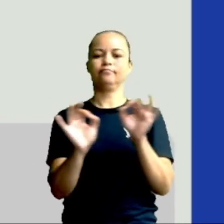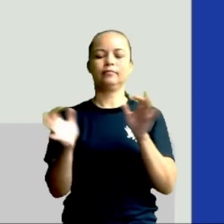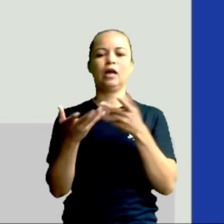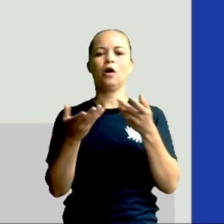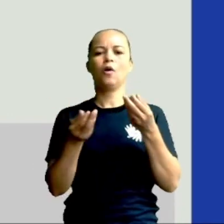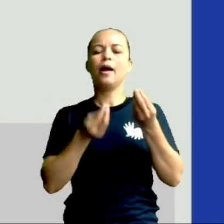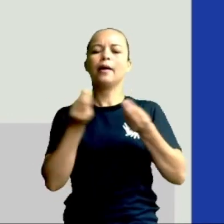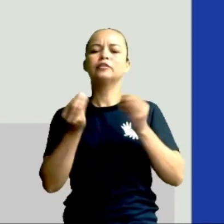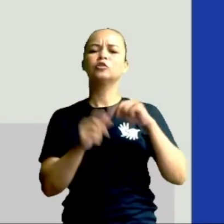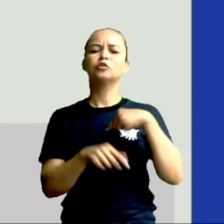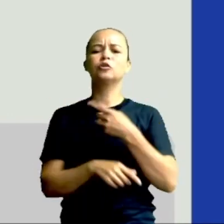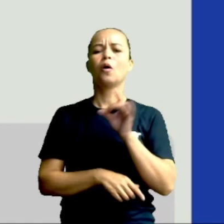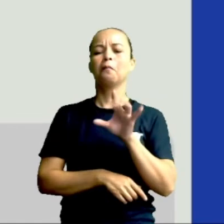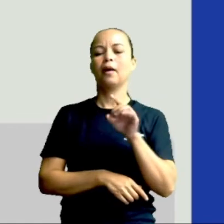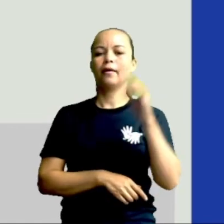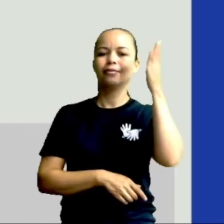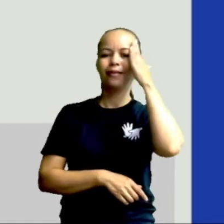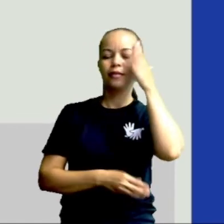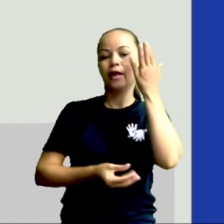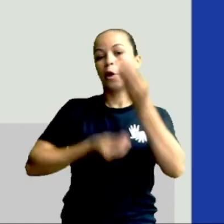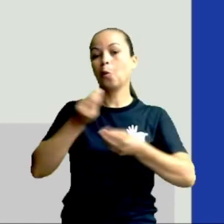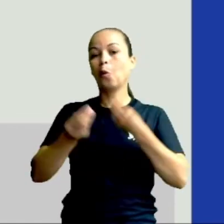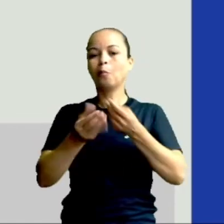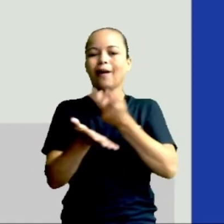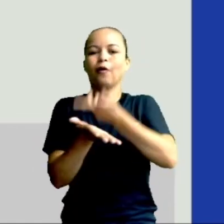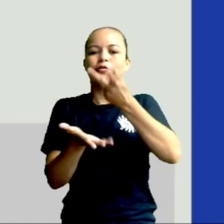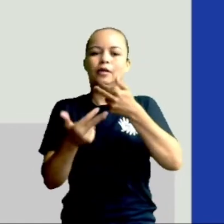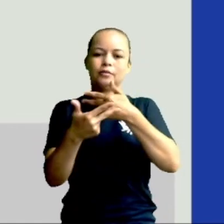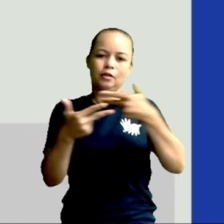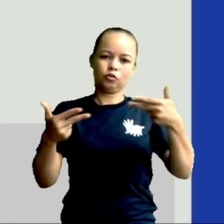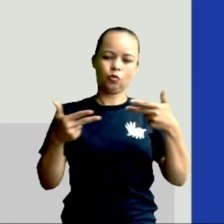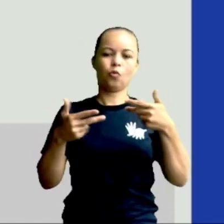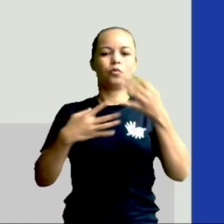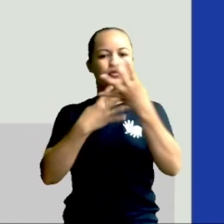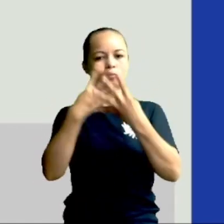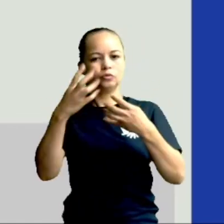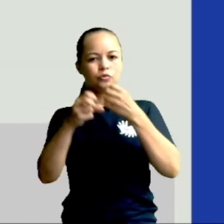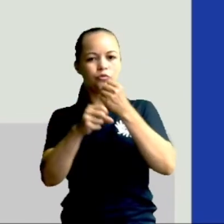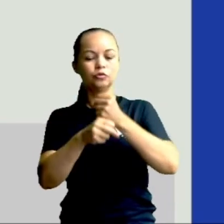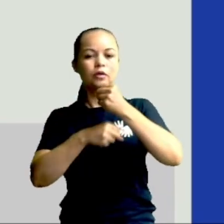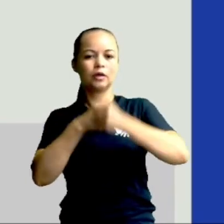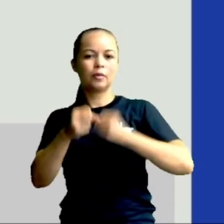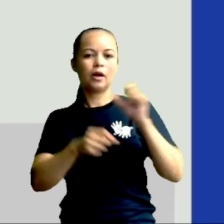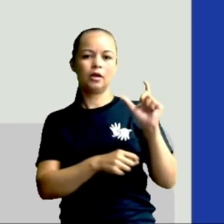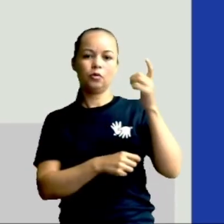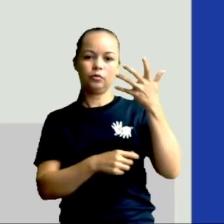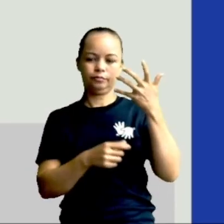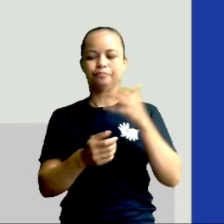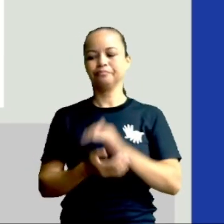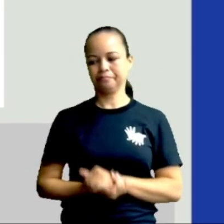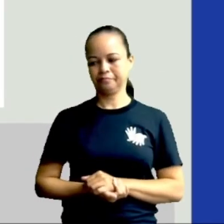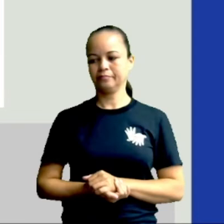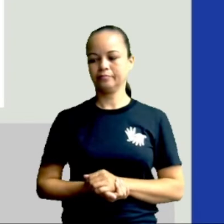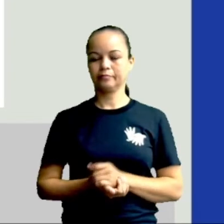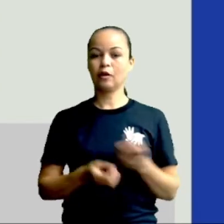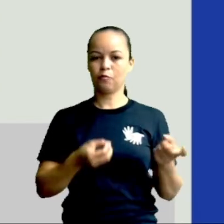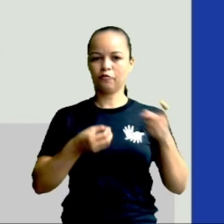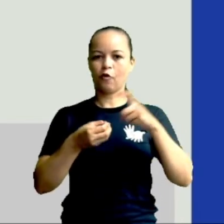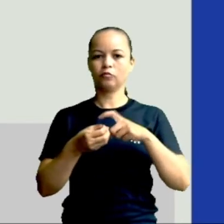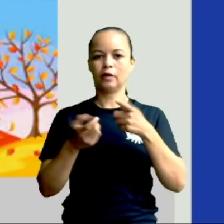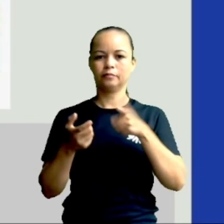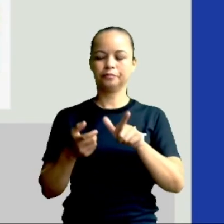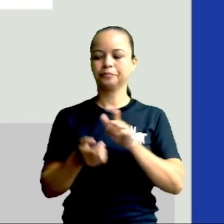a Terra, o clima, as estações e muitas outras coisas. Tá bom? Então, vamos lá. Vamos voltar aqui.